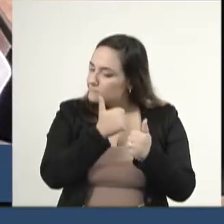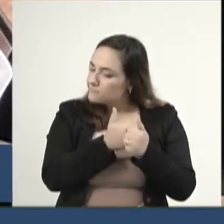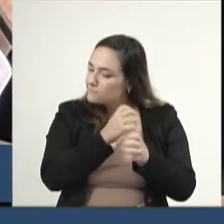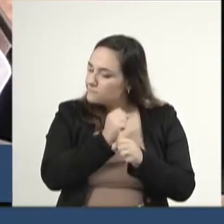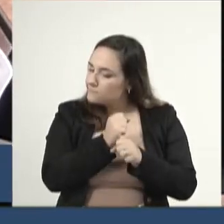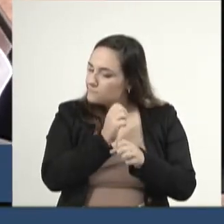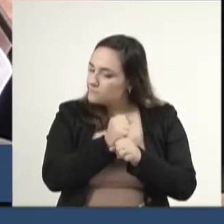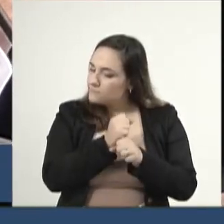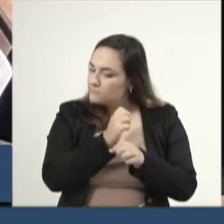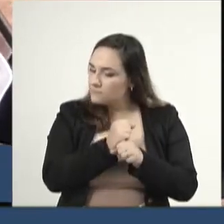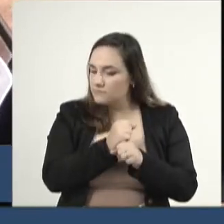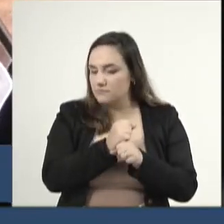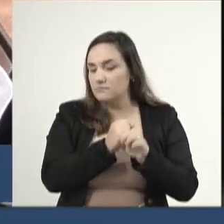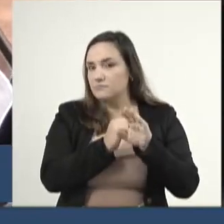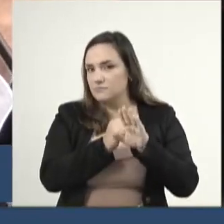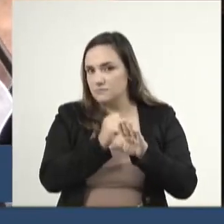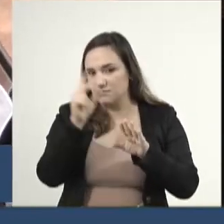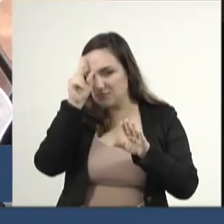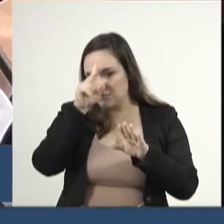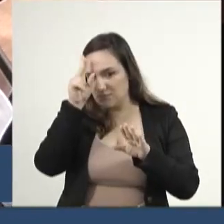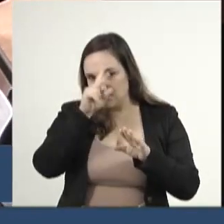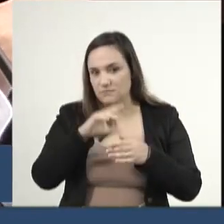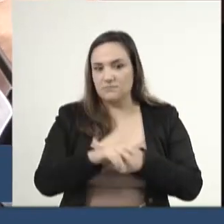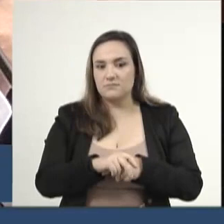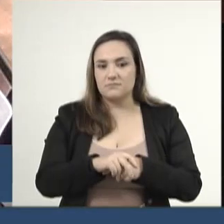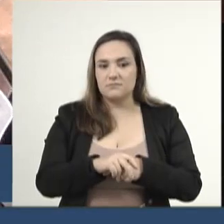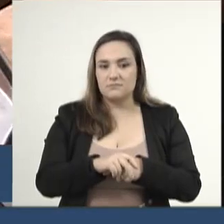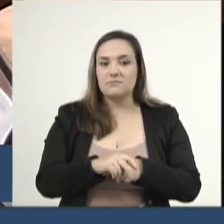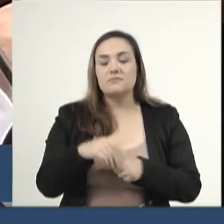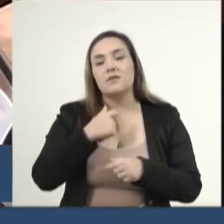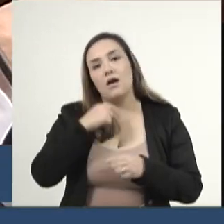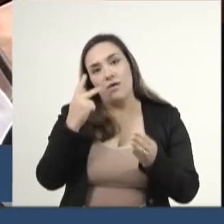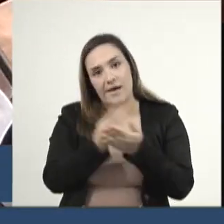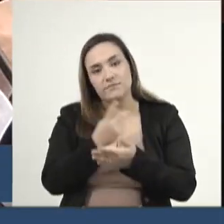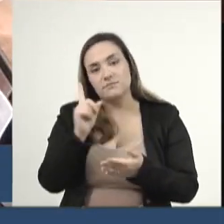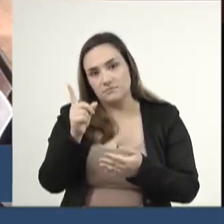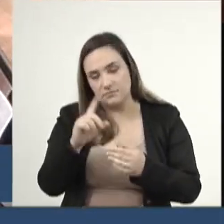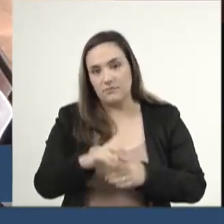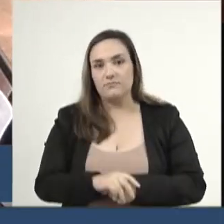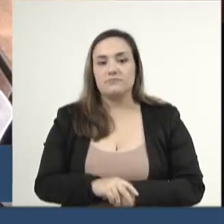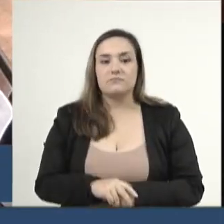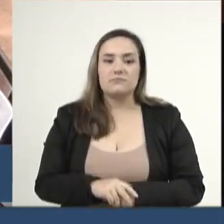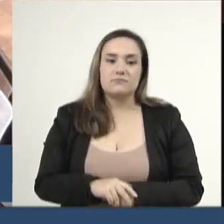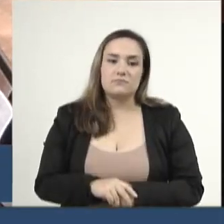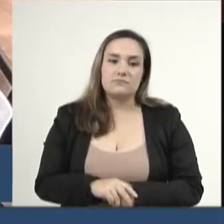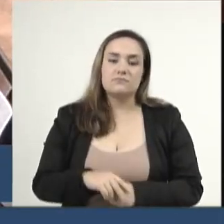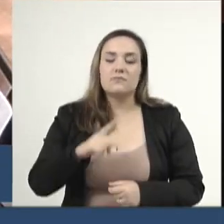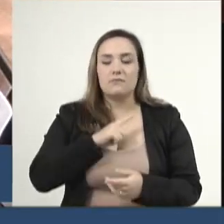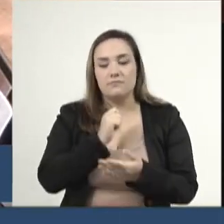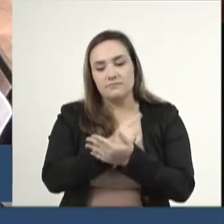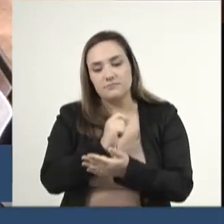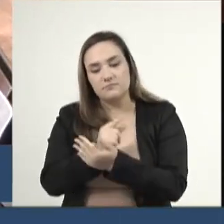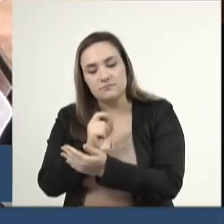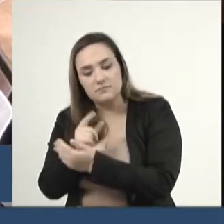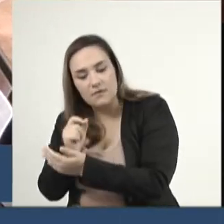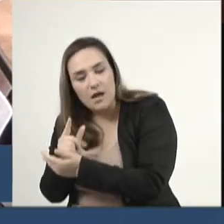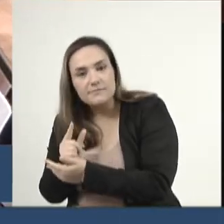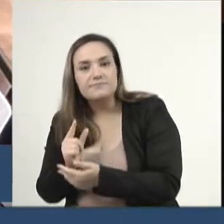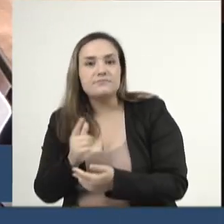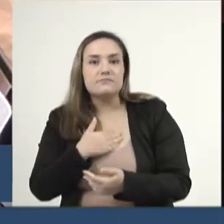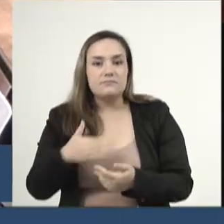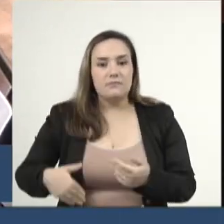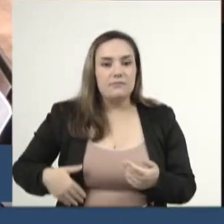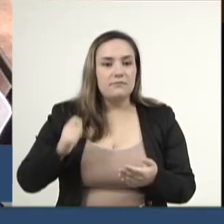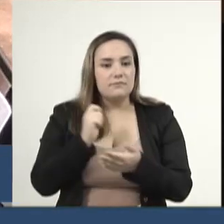só gostaria que V. Exª me rememorasse aí, para que eu não cometa um erro, dos pagamentos feitos pelo governo do